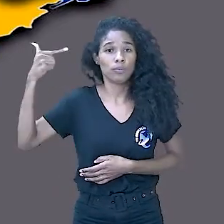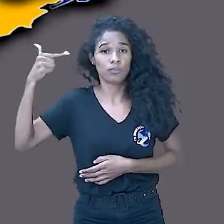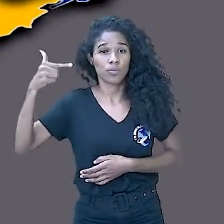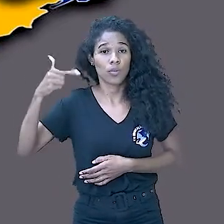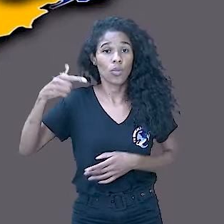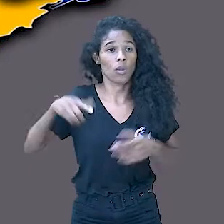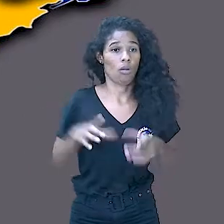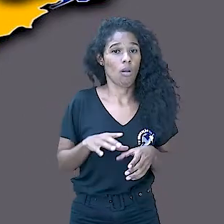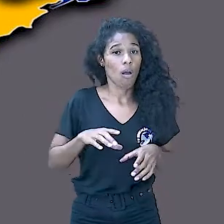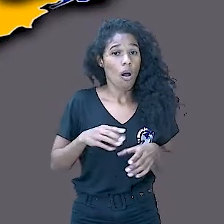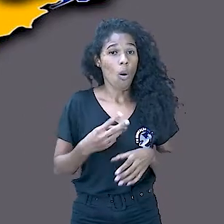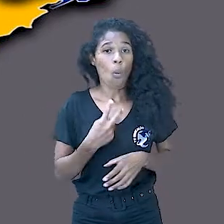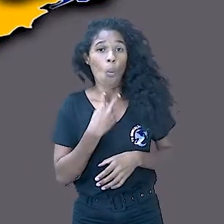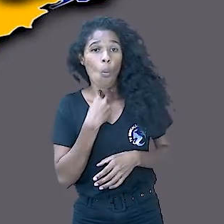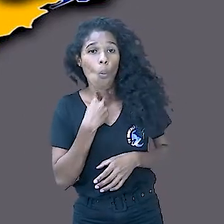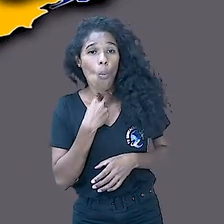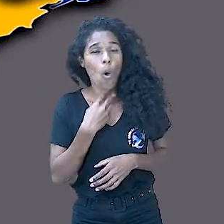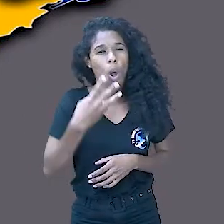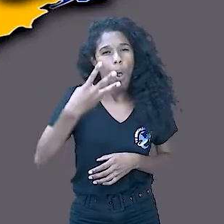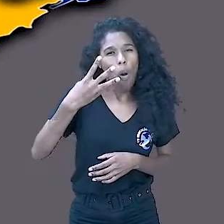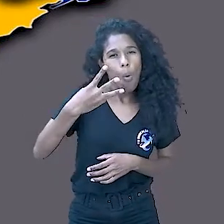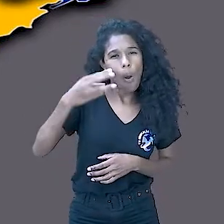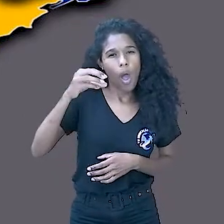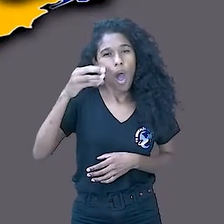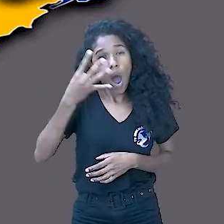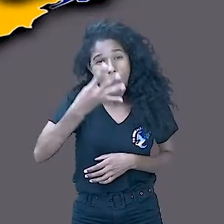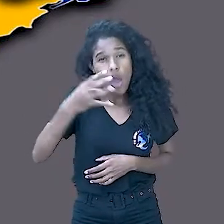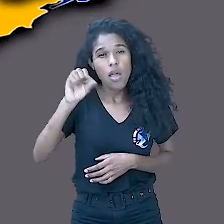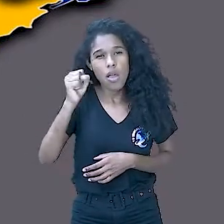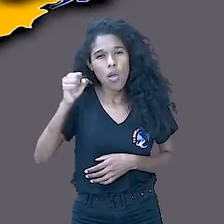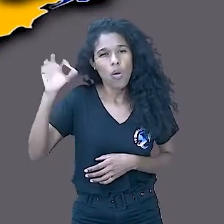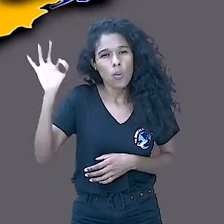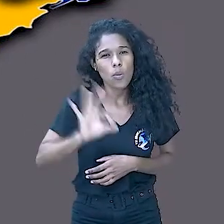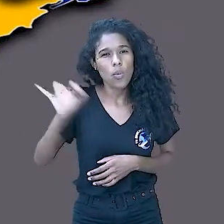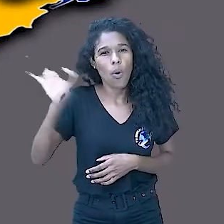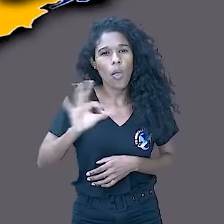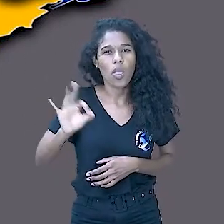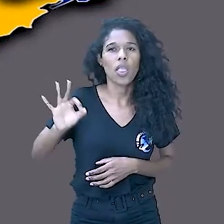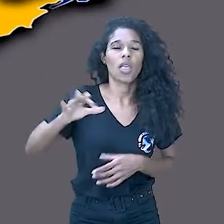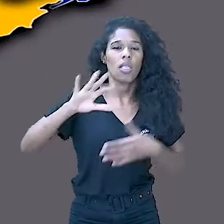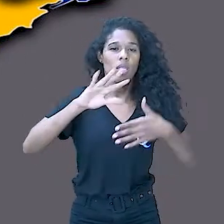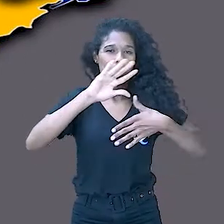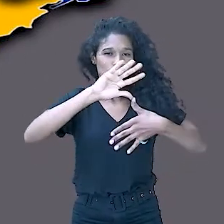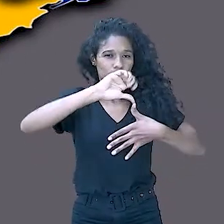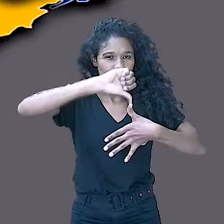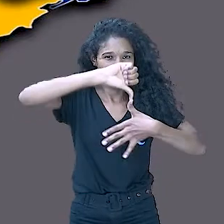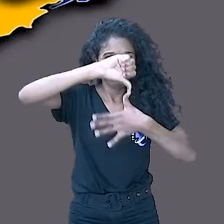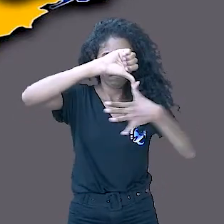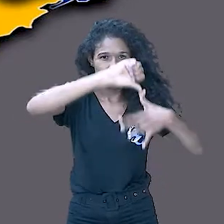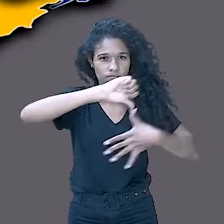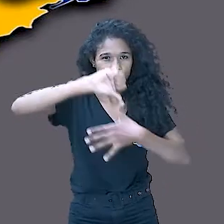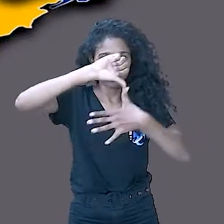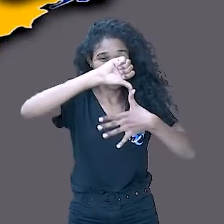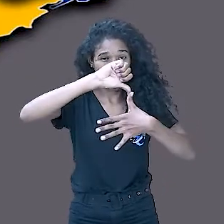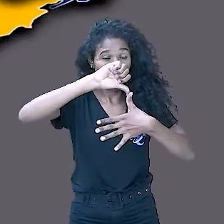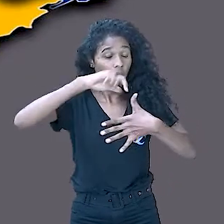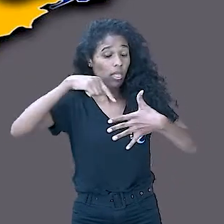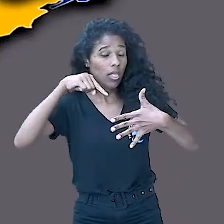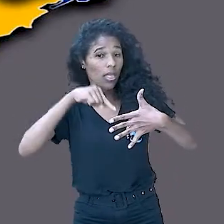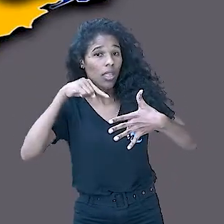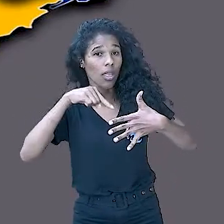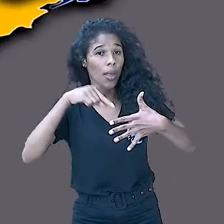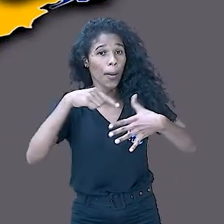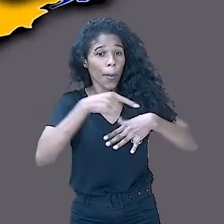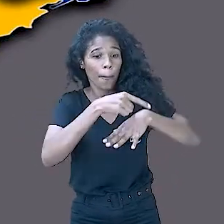ocupa 48% do território da América do Sul, sendo, portanto, o maior